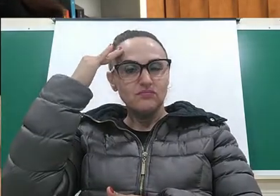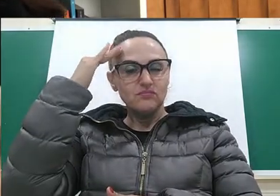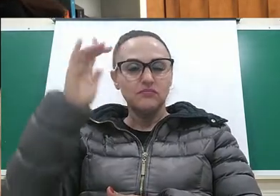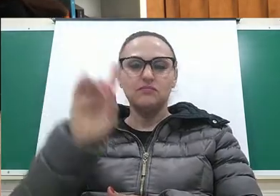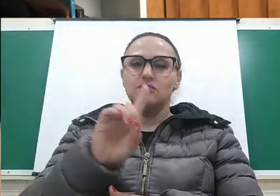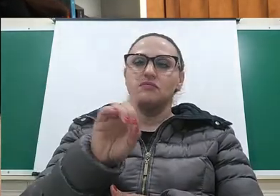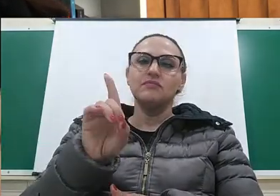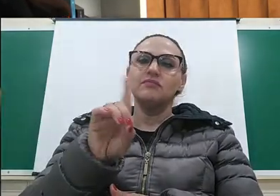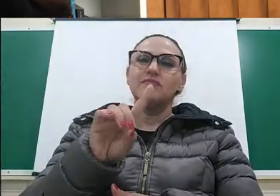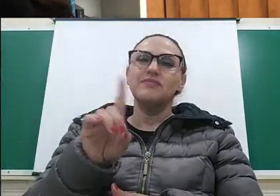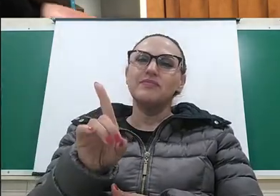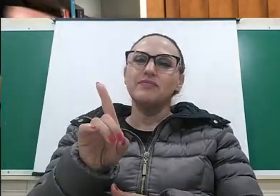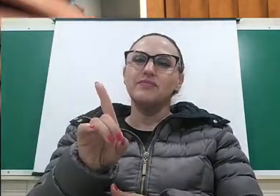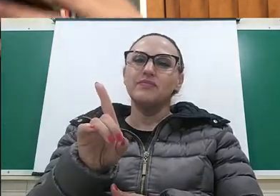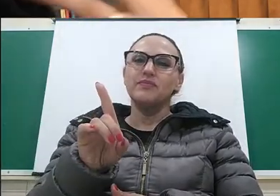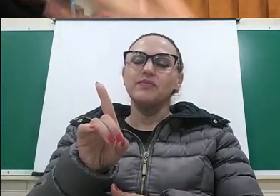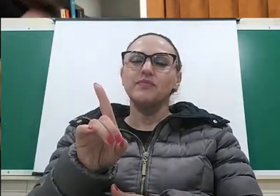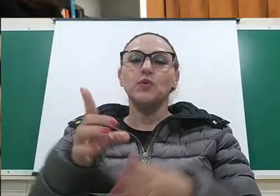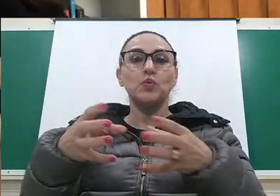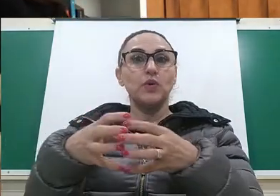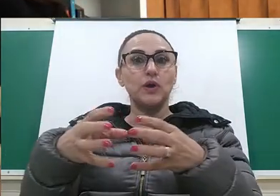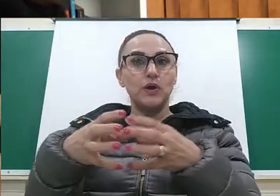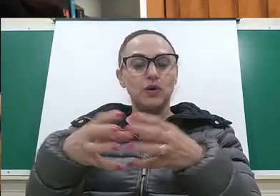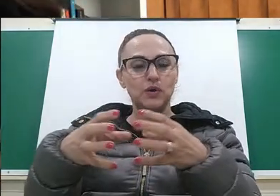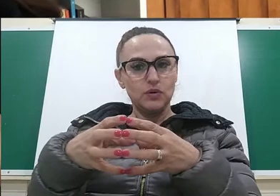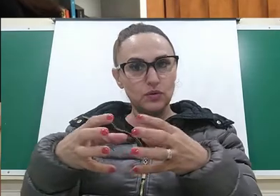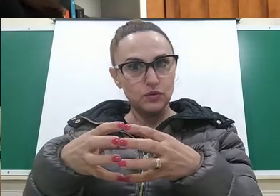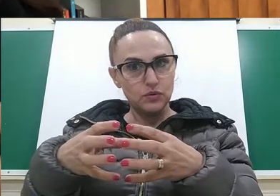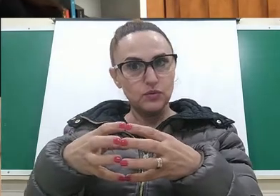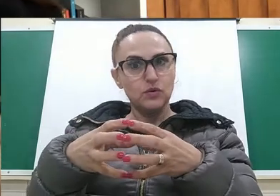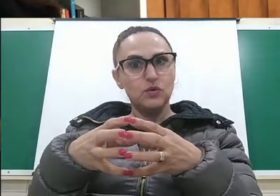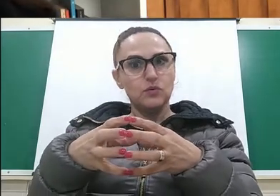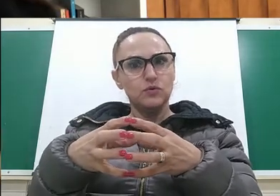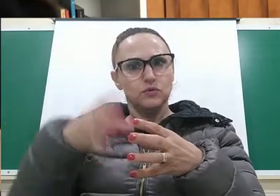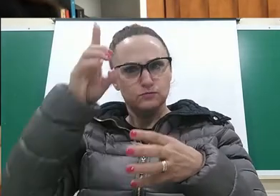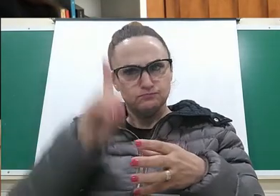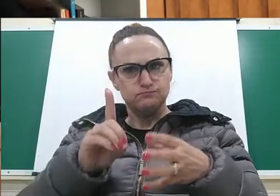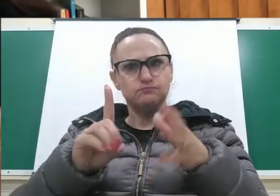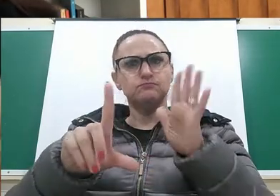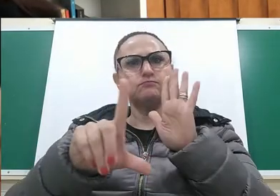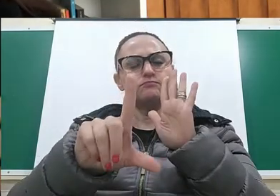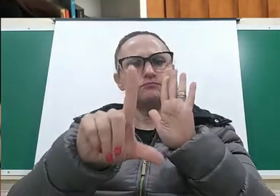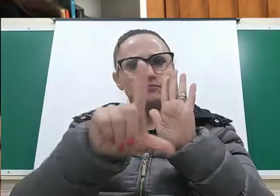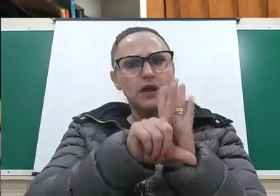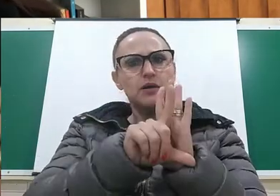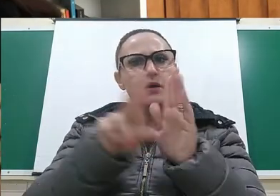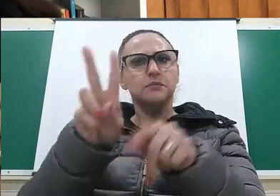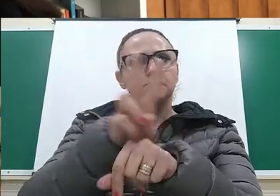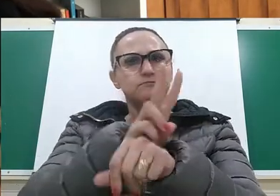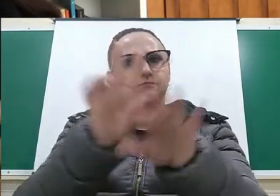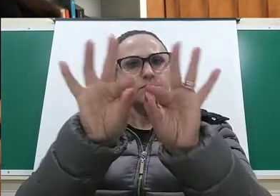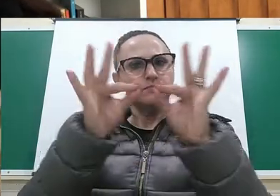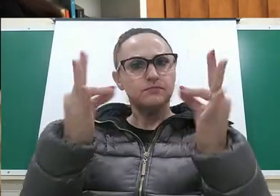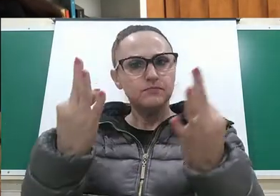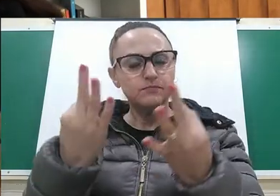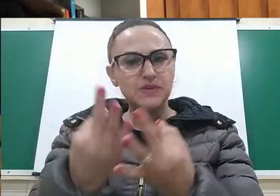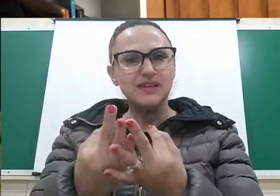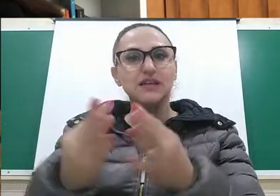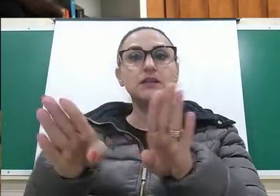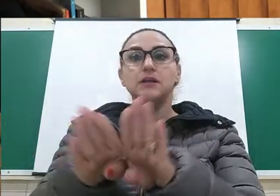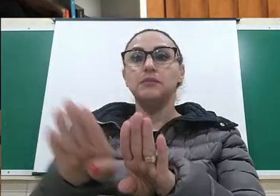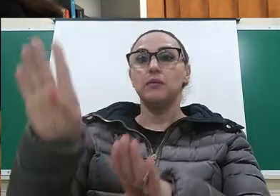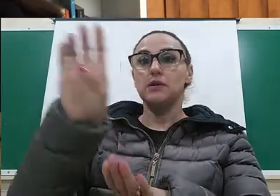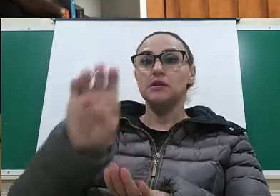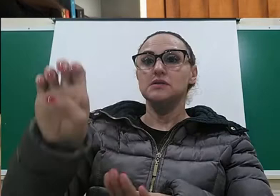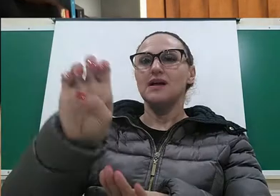criança e o adolescente não eram um grupo a ser resguardado por leis, a ser protegido pela família e pelo Estado, como nós